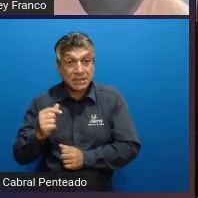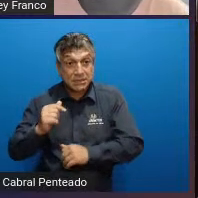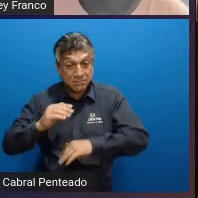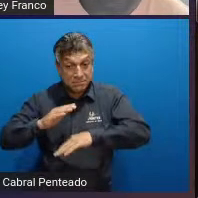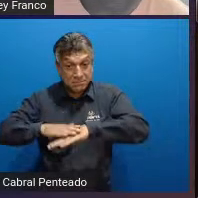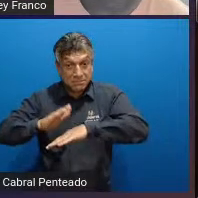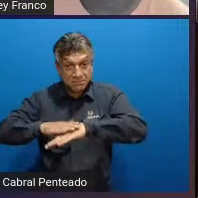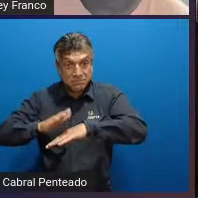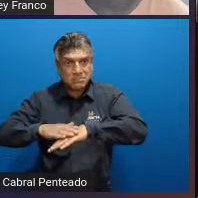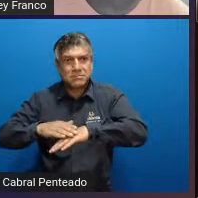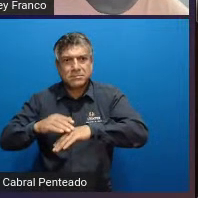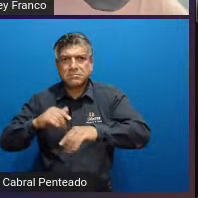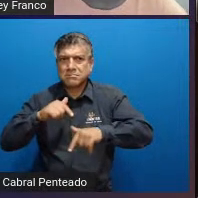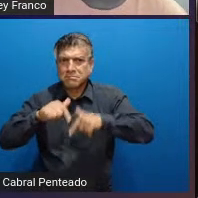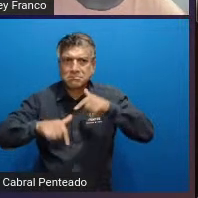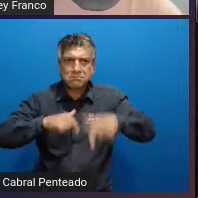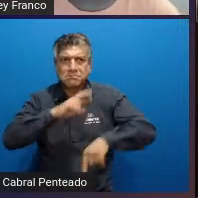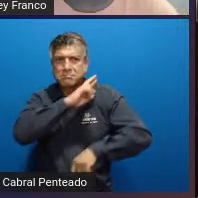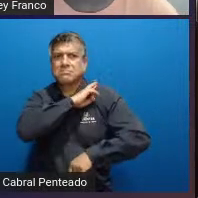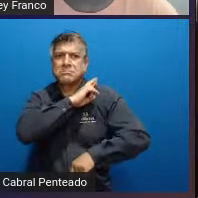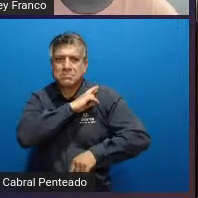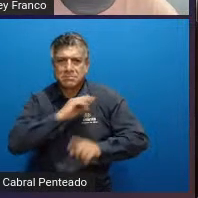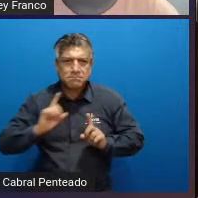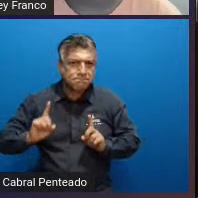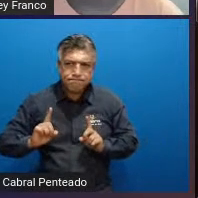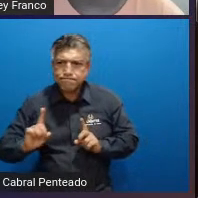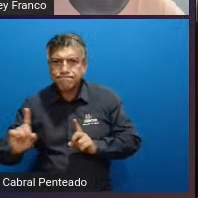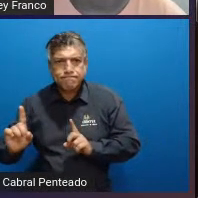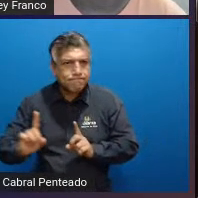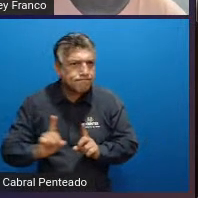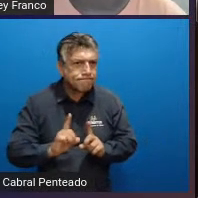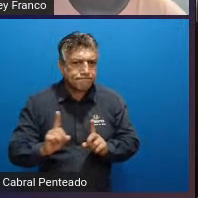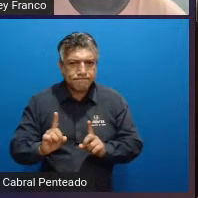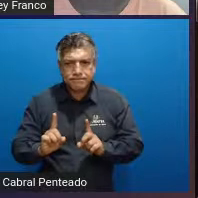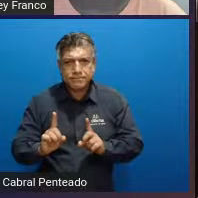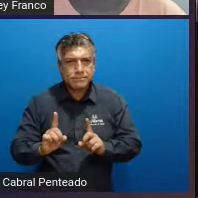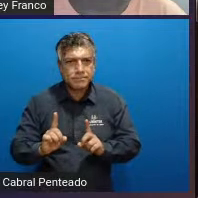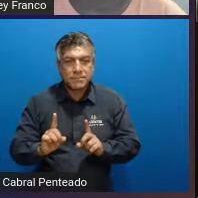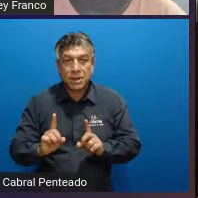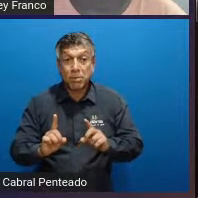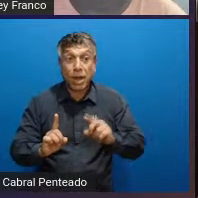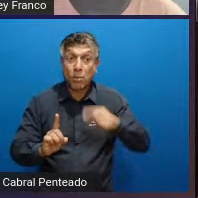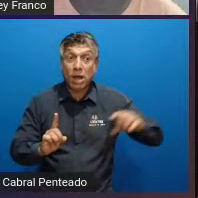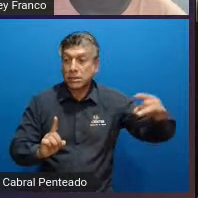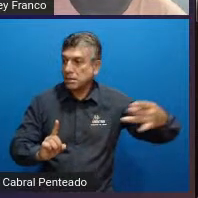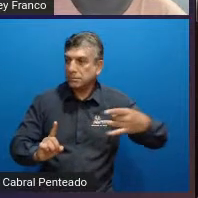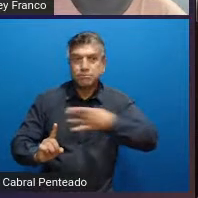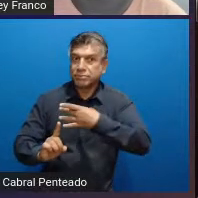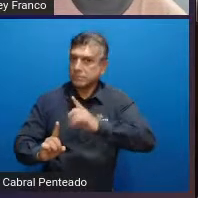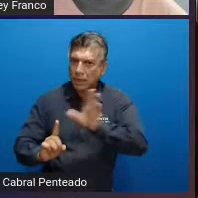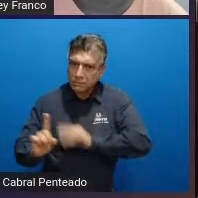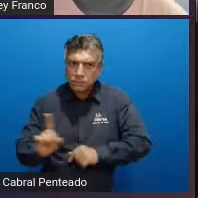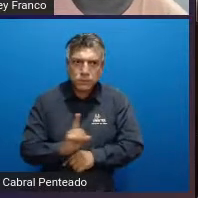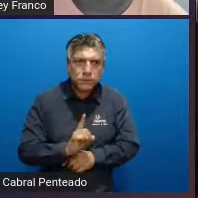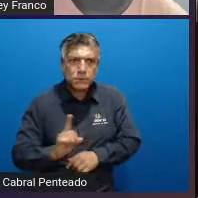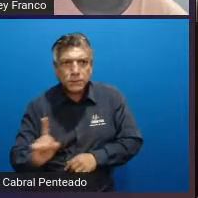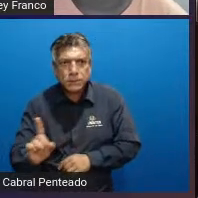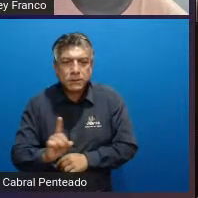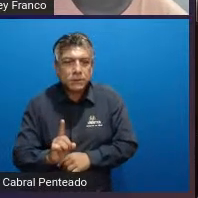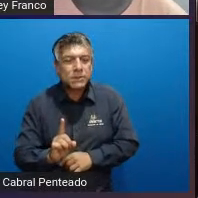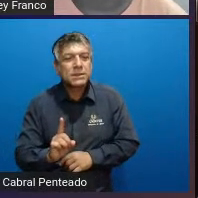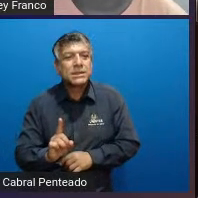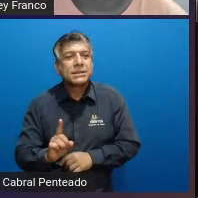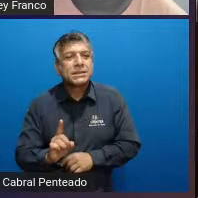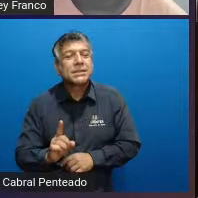táticas além das suas funções defensivas os zagueiros também decidem jogos como como